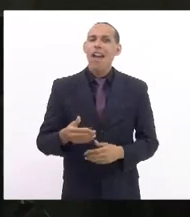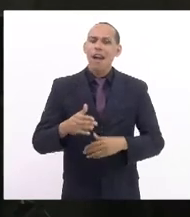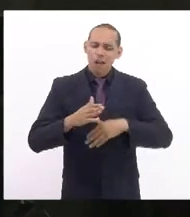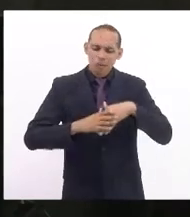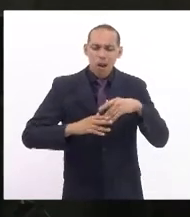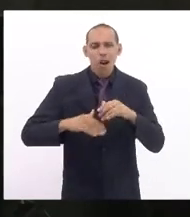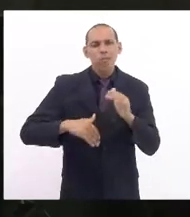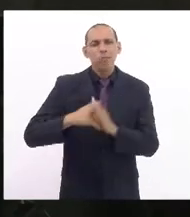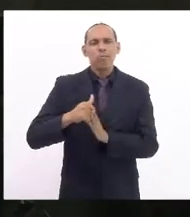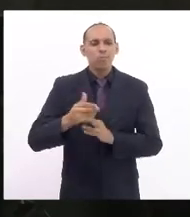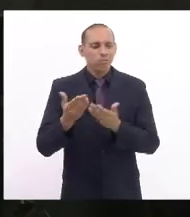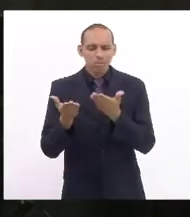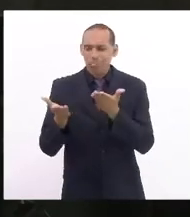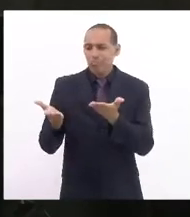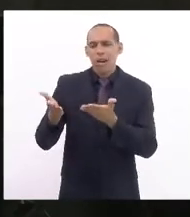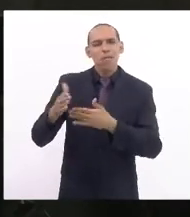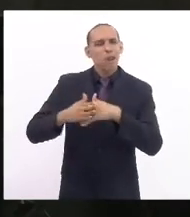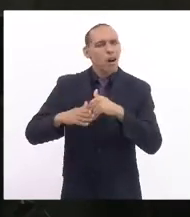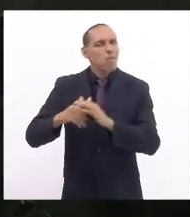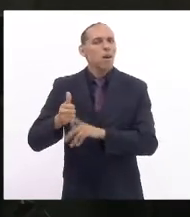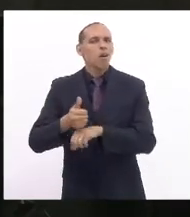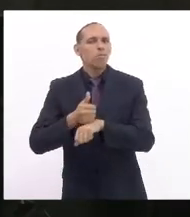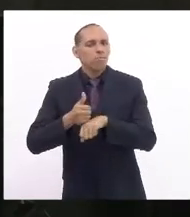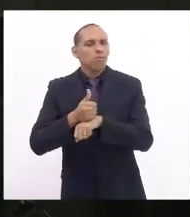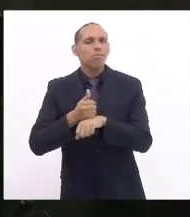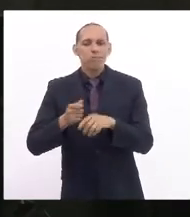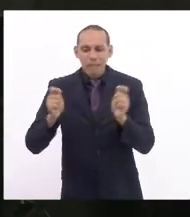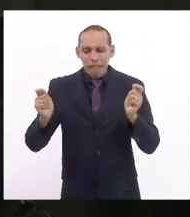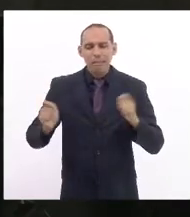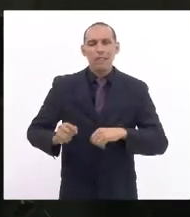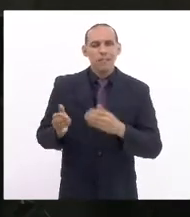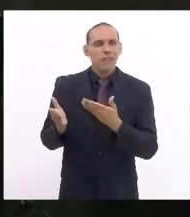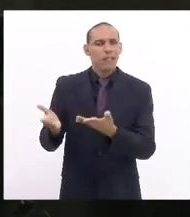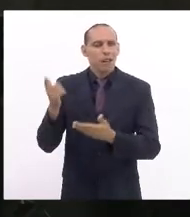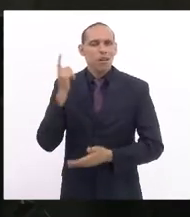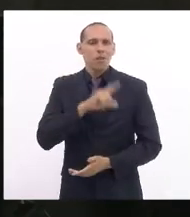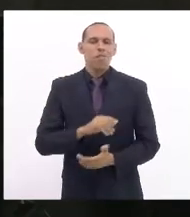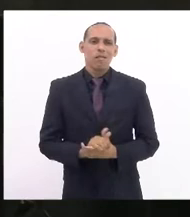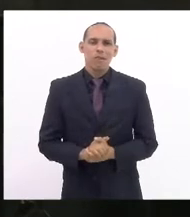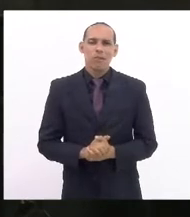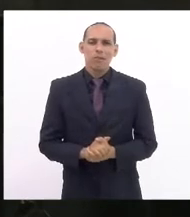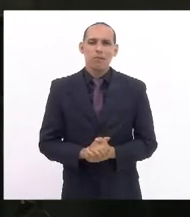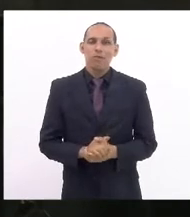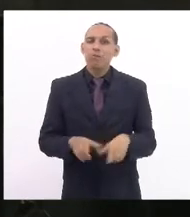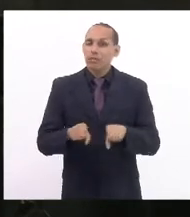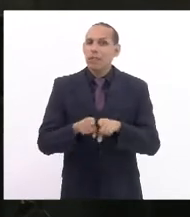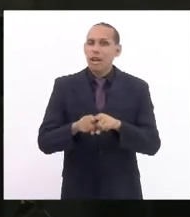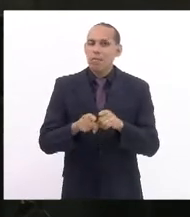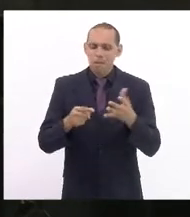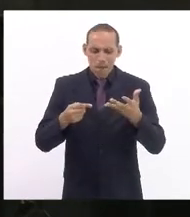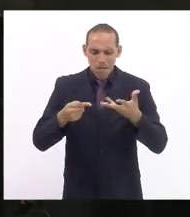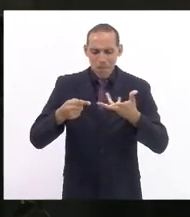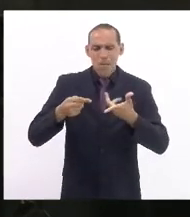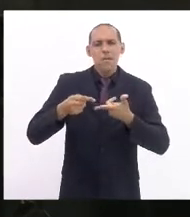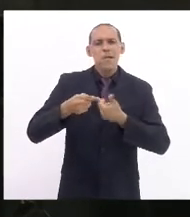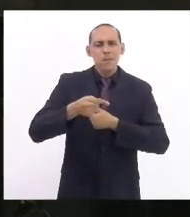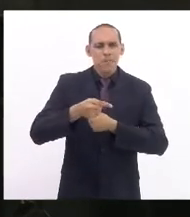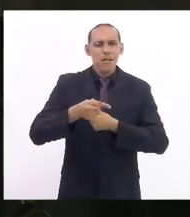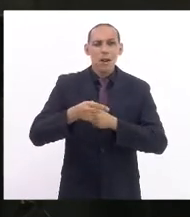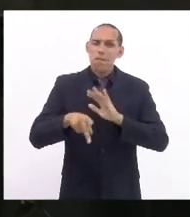profissional habilitada e capacitada e com todas as destrezas militares